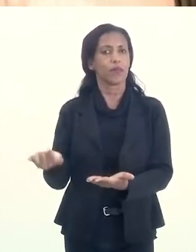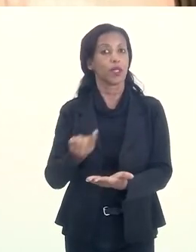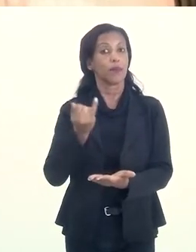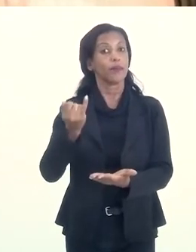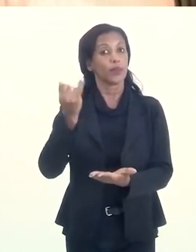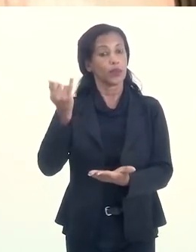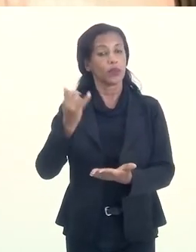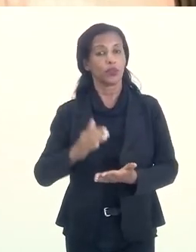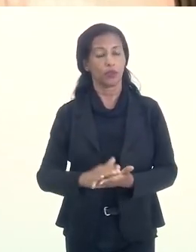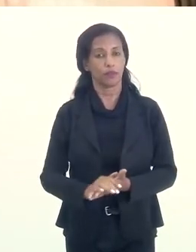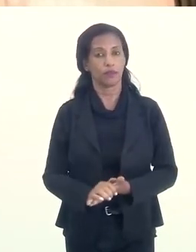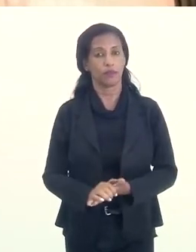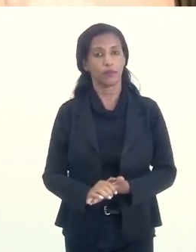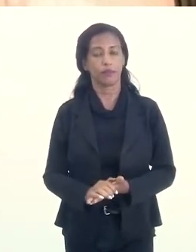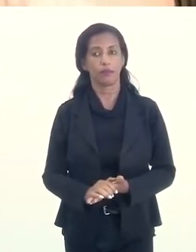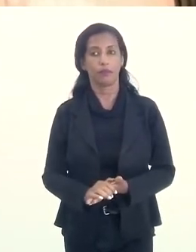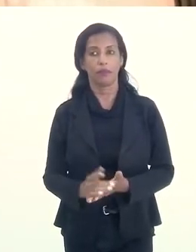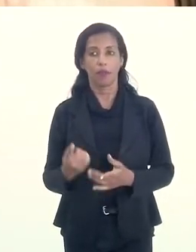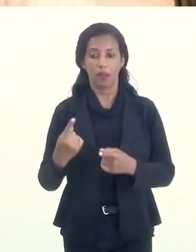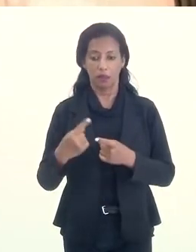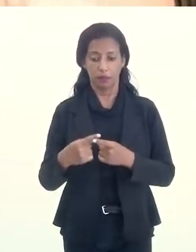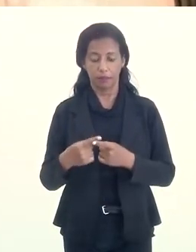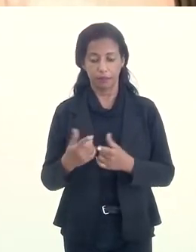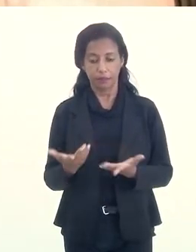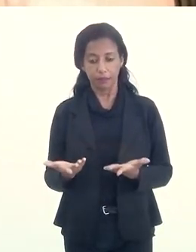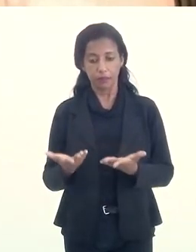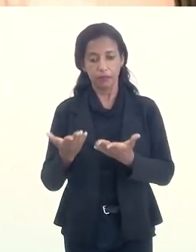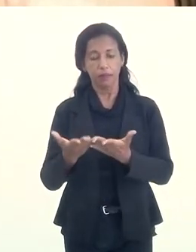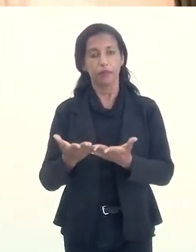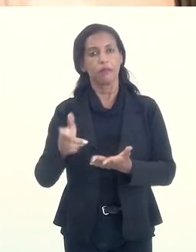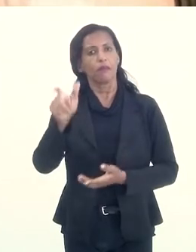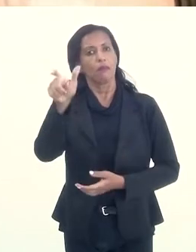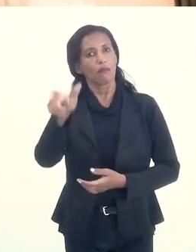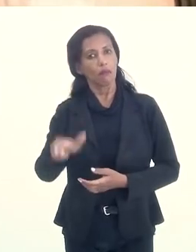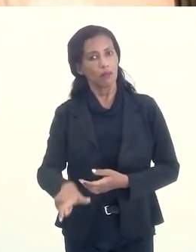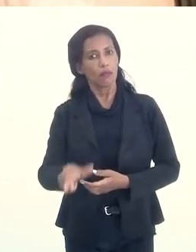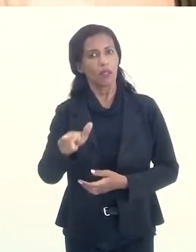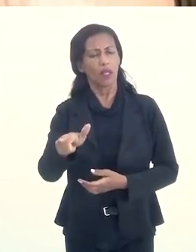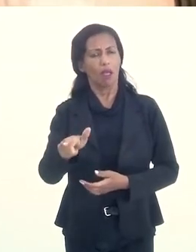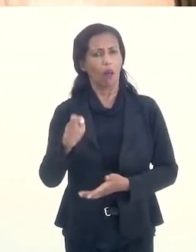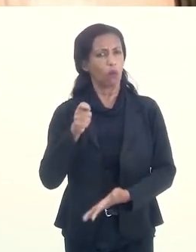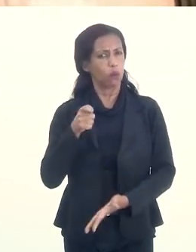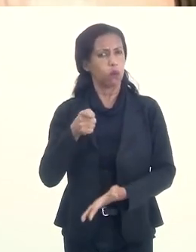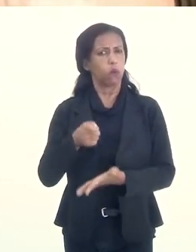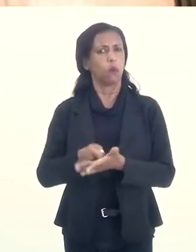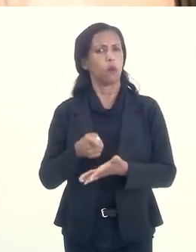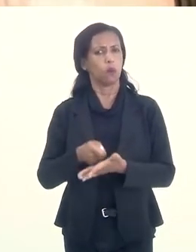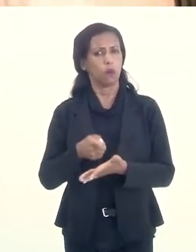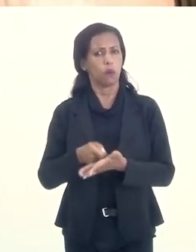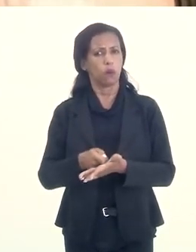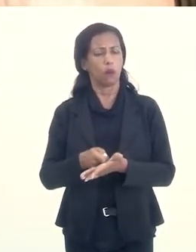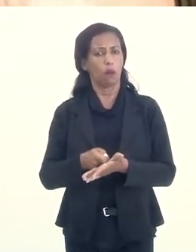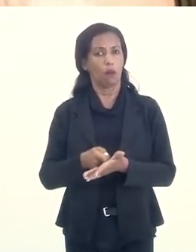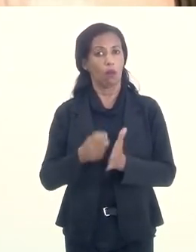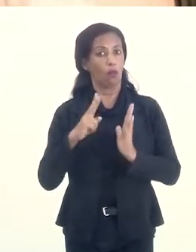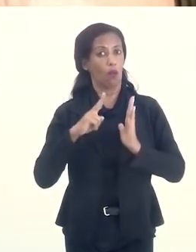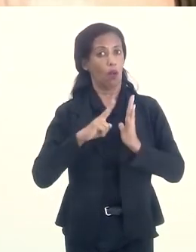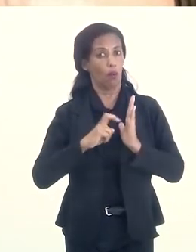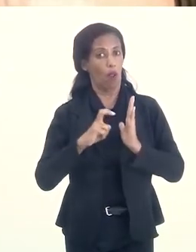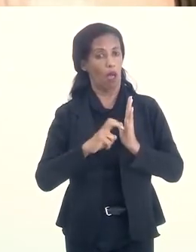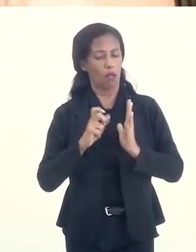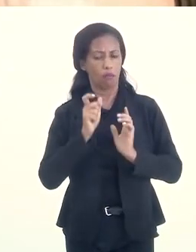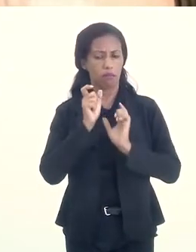figura importantíssima, porque era uma pessoa muito rígida, inclusive no